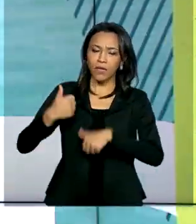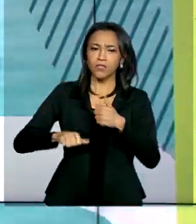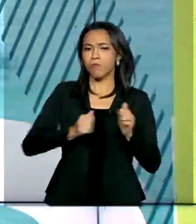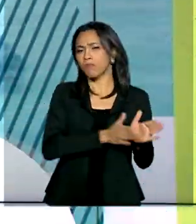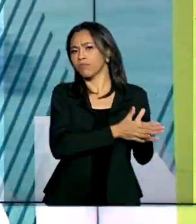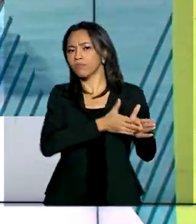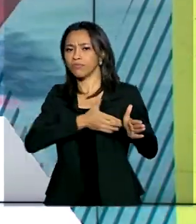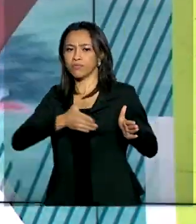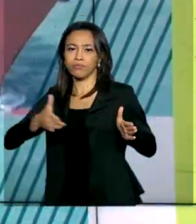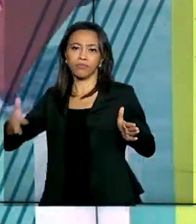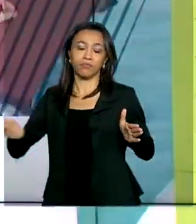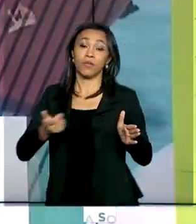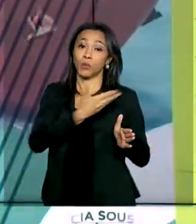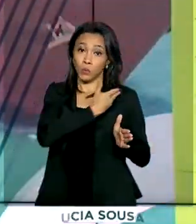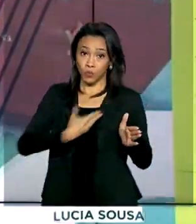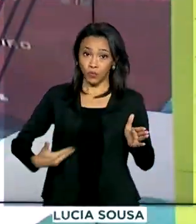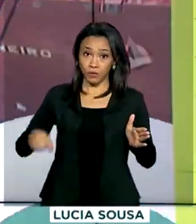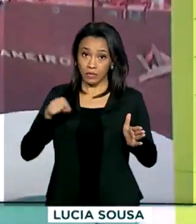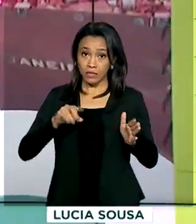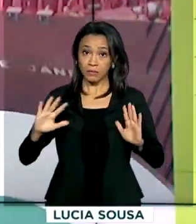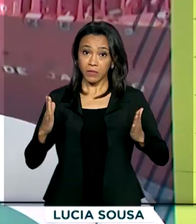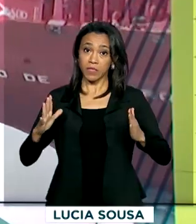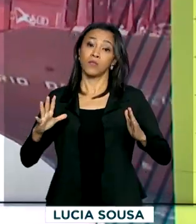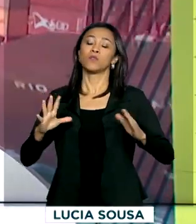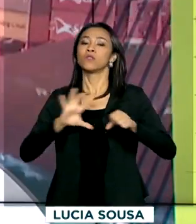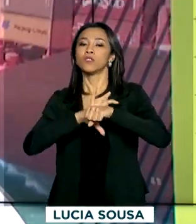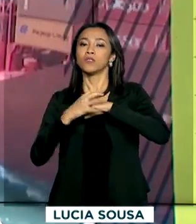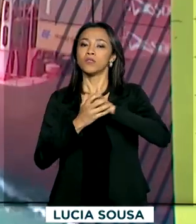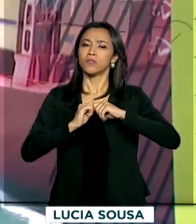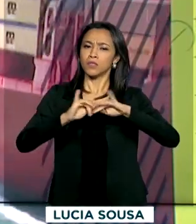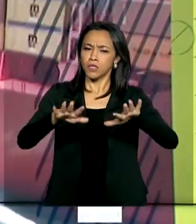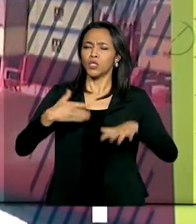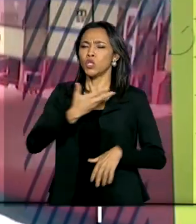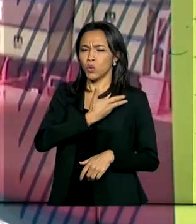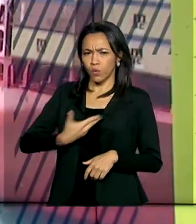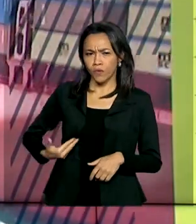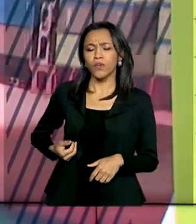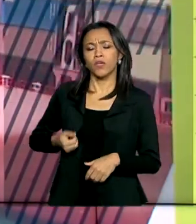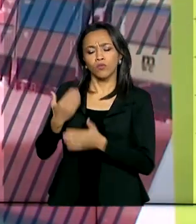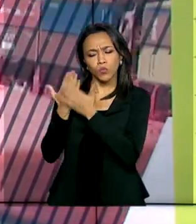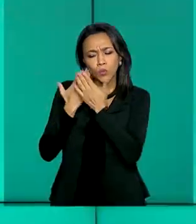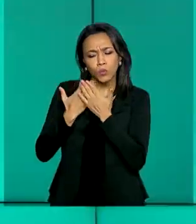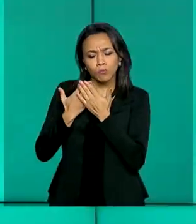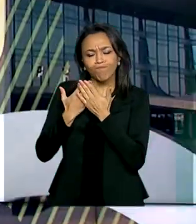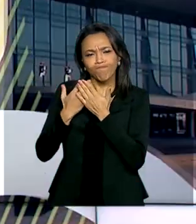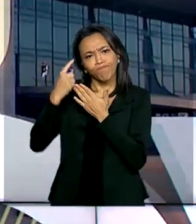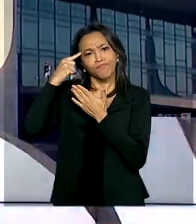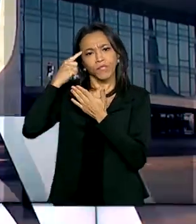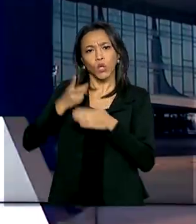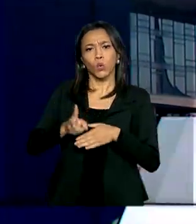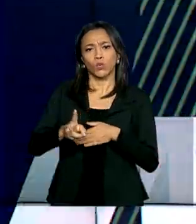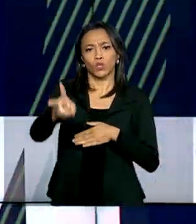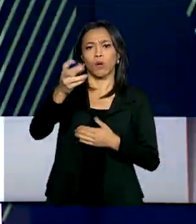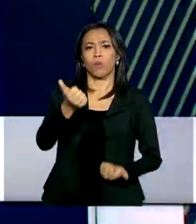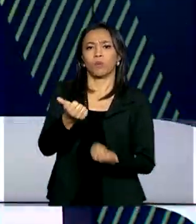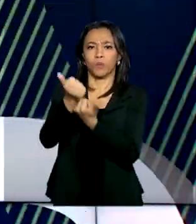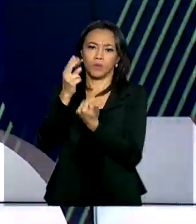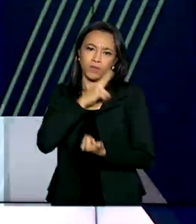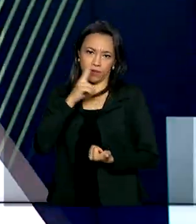durante a pandemia do coronavírus e afirmou que o governo estuda a continuidade do pagamento do auxílio emergencial.